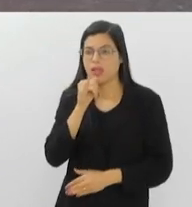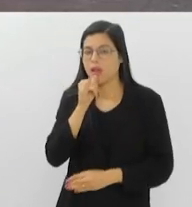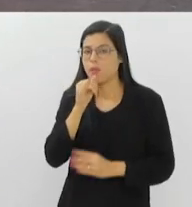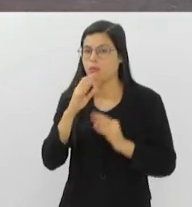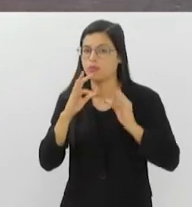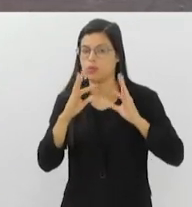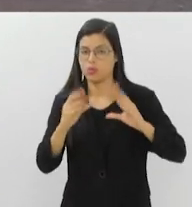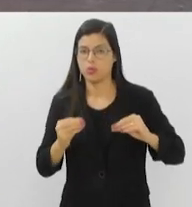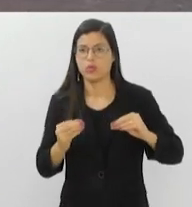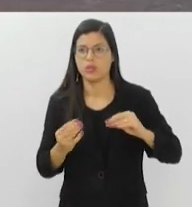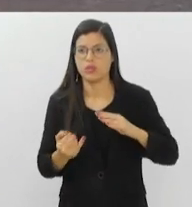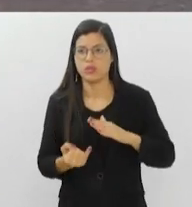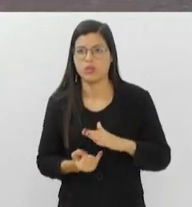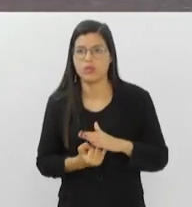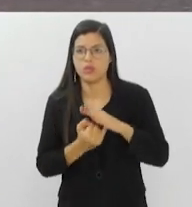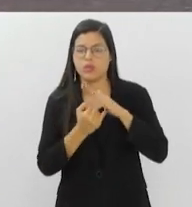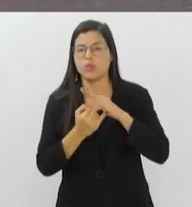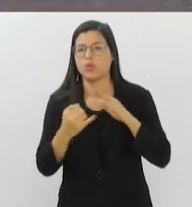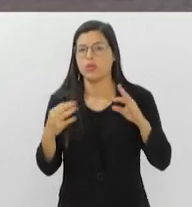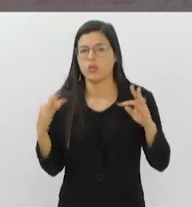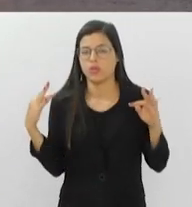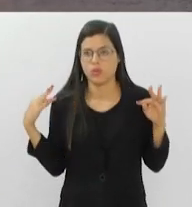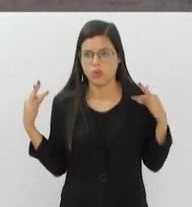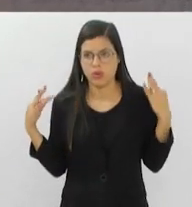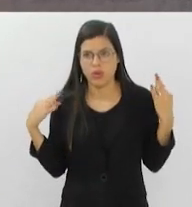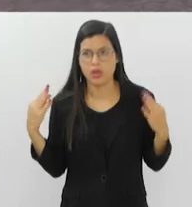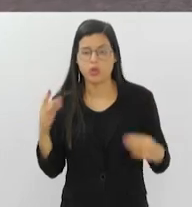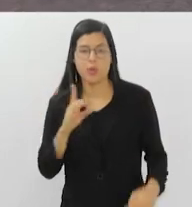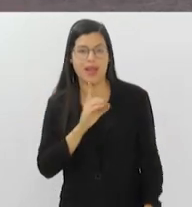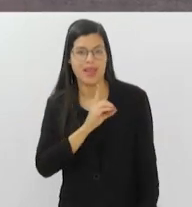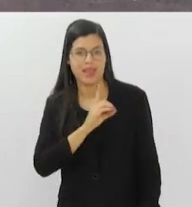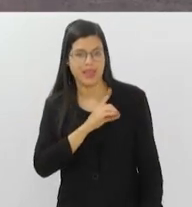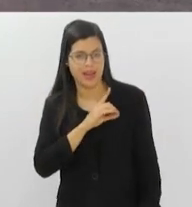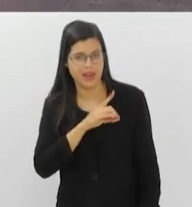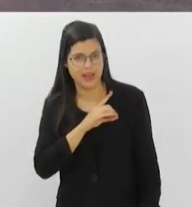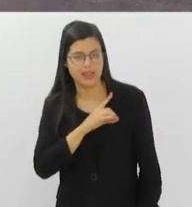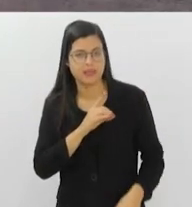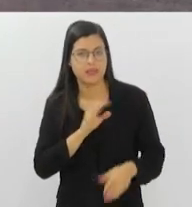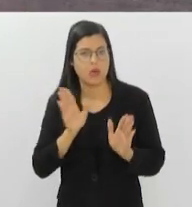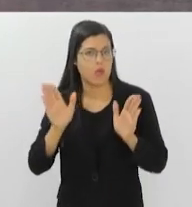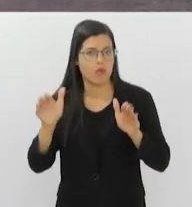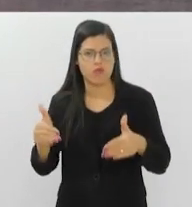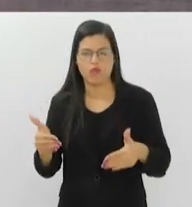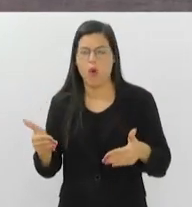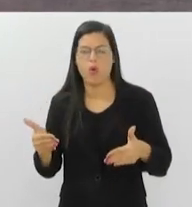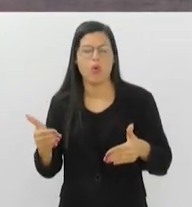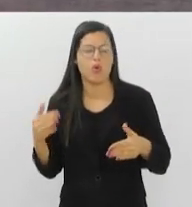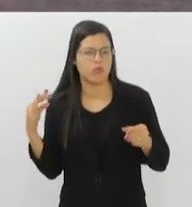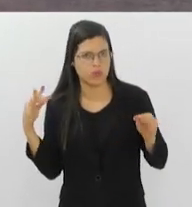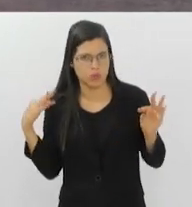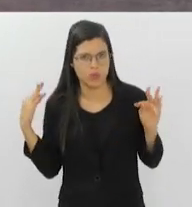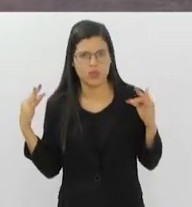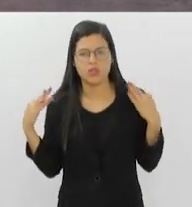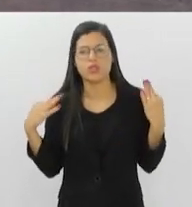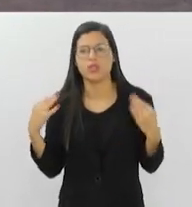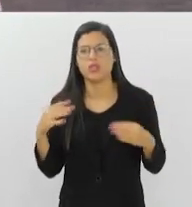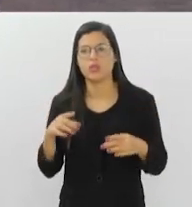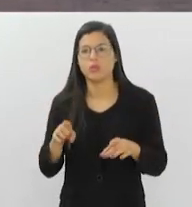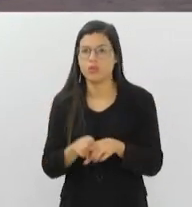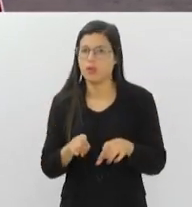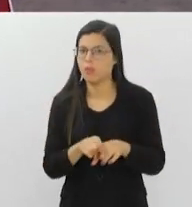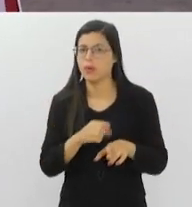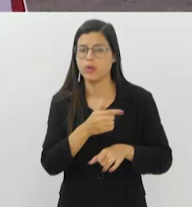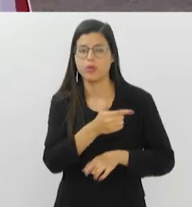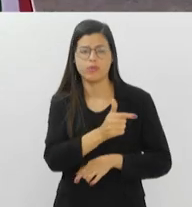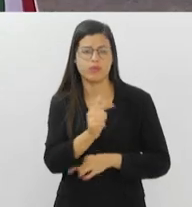entidades do trade turístico, a delegacia especializada em atendimento turístico, que é um grande aliado, assim como